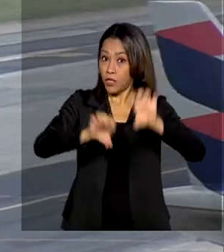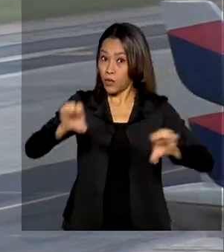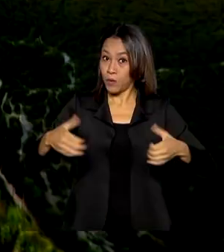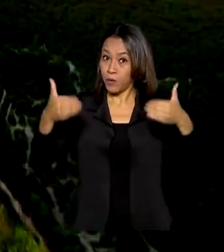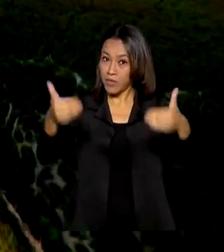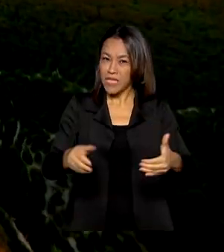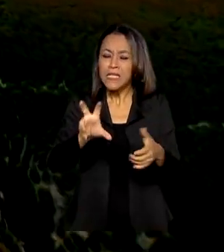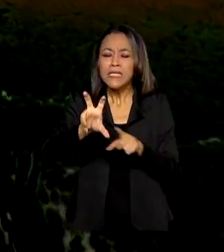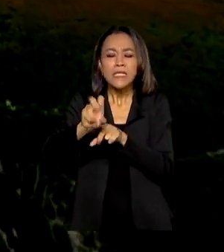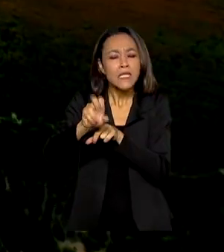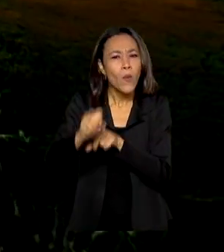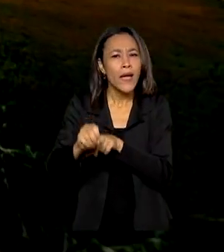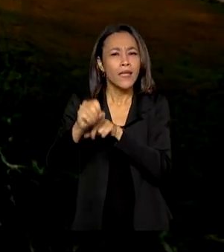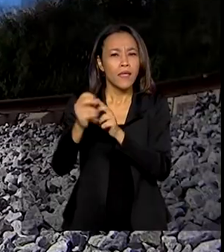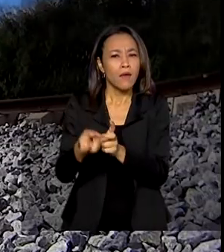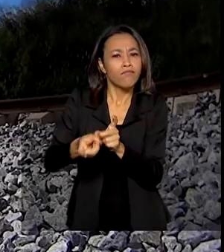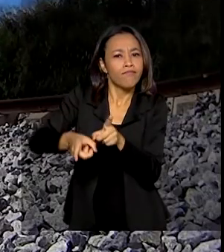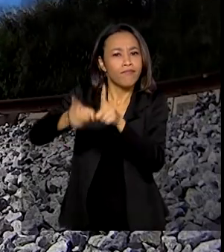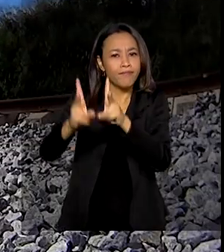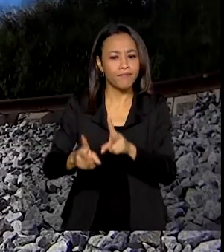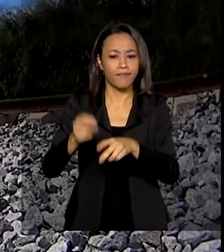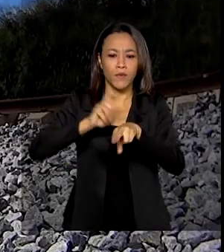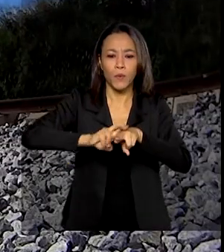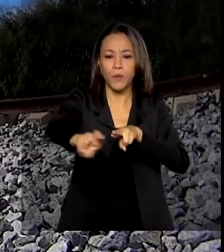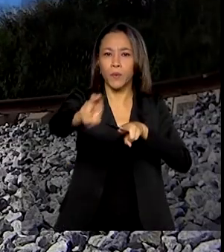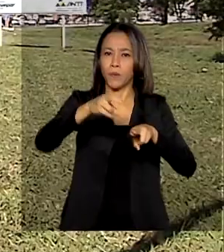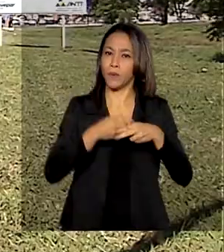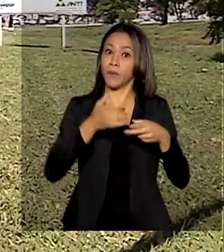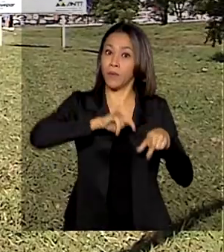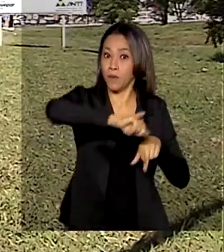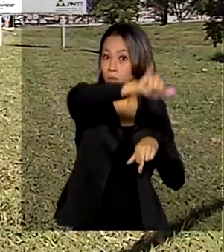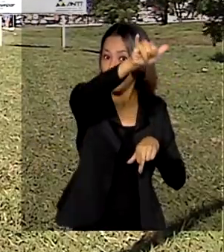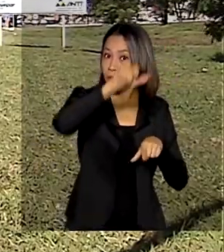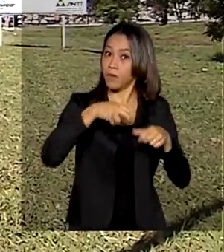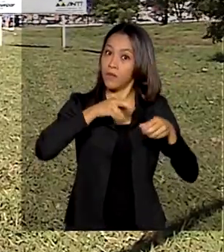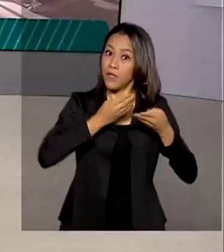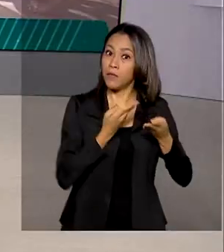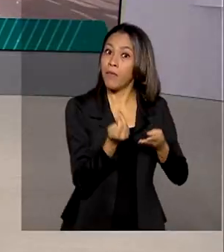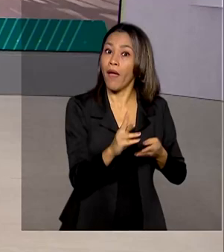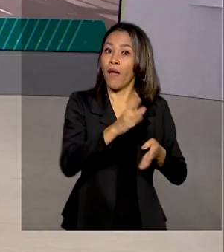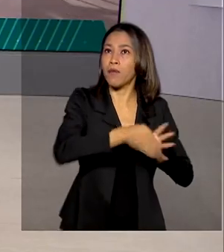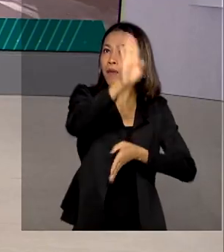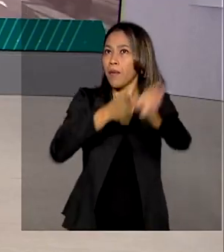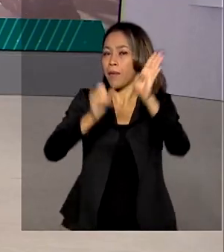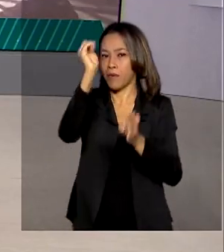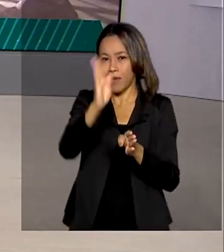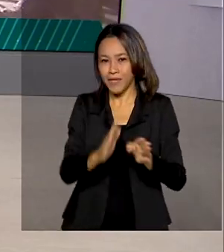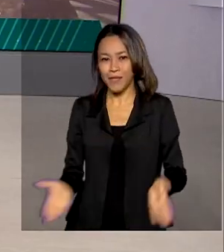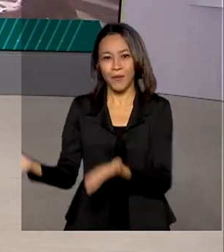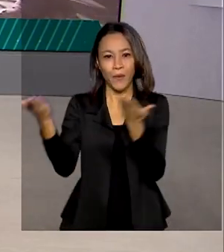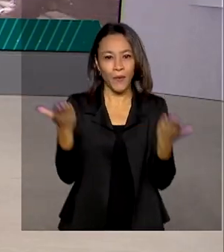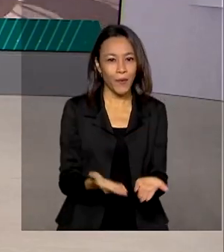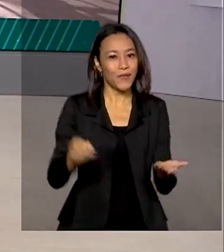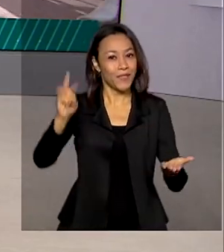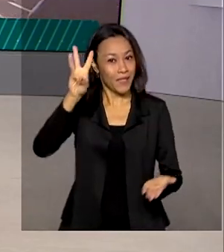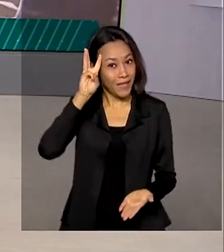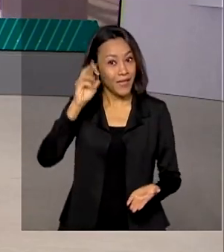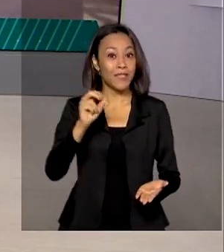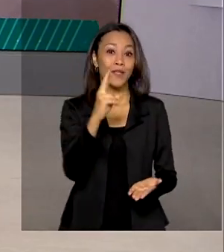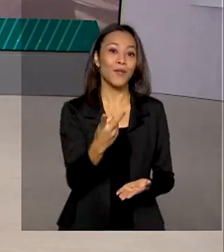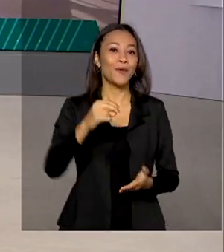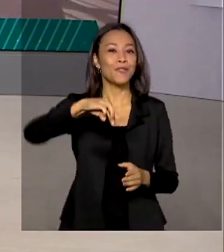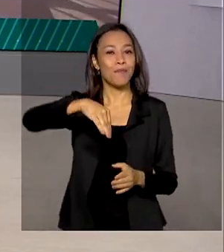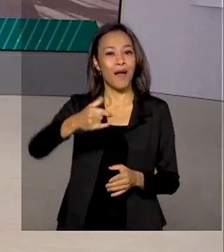concessões de aeroportos, rodovias e ferrovias pelo Brasil. Terça-feira, 2 de março de